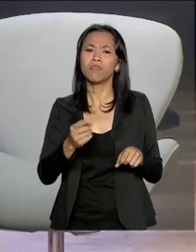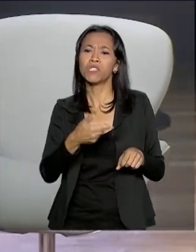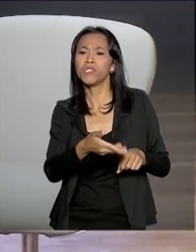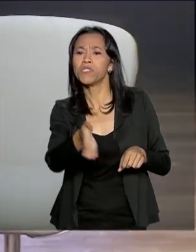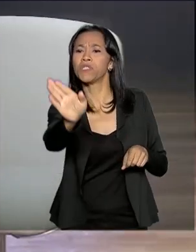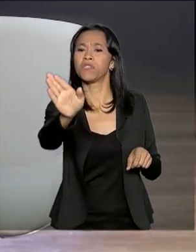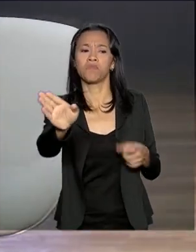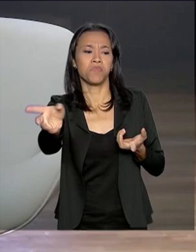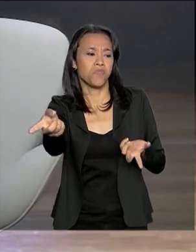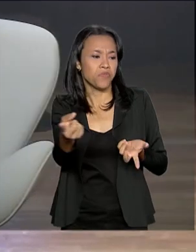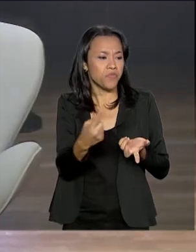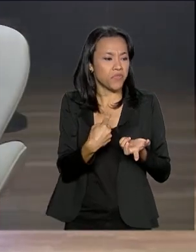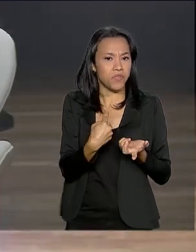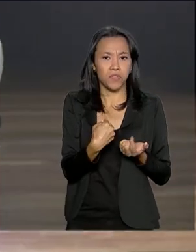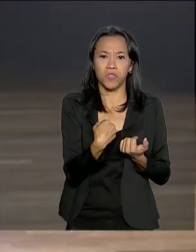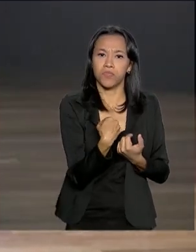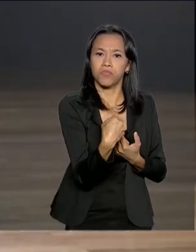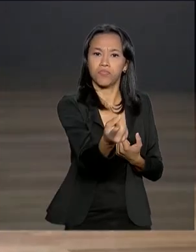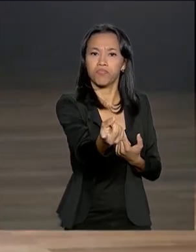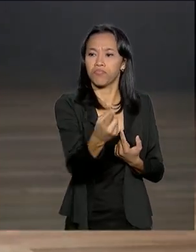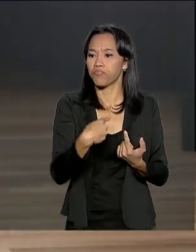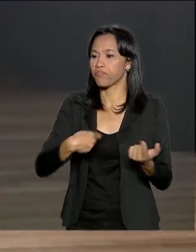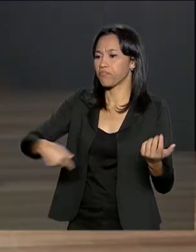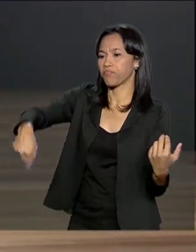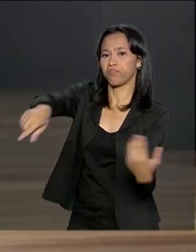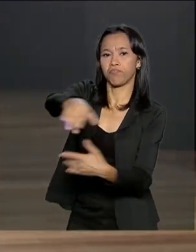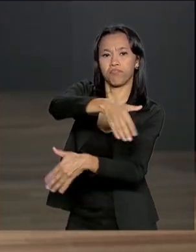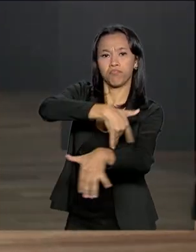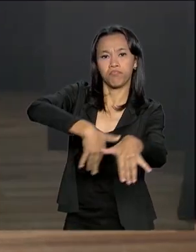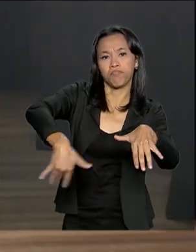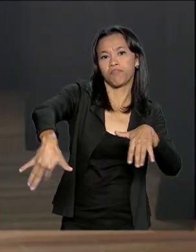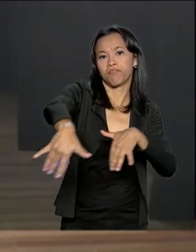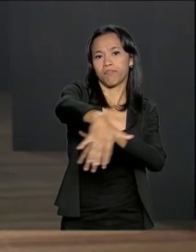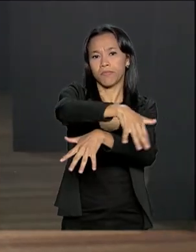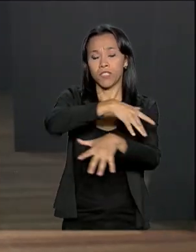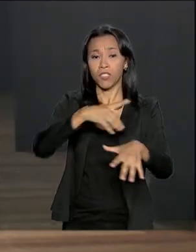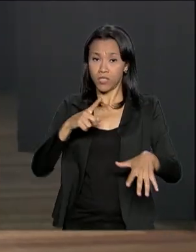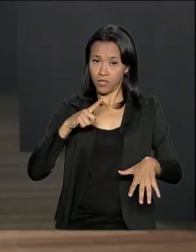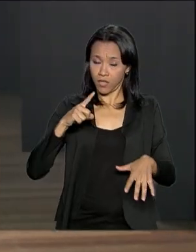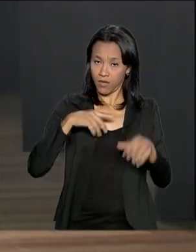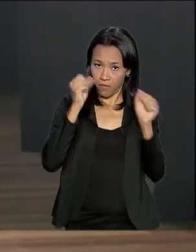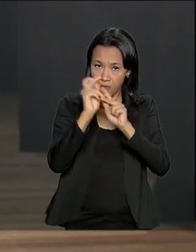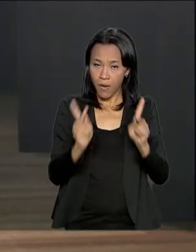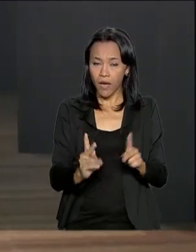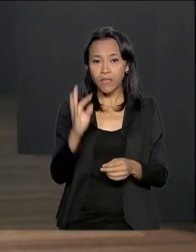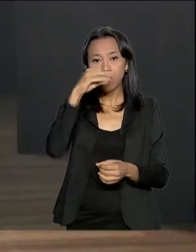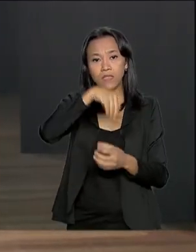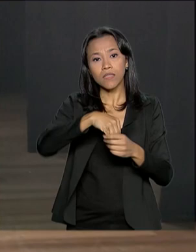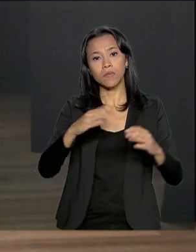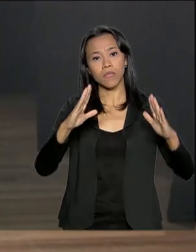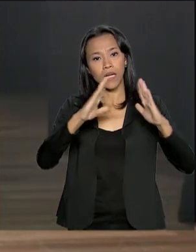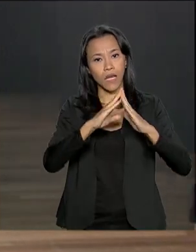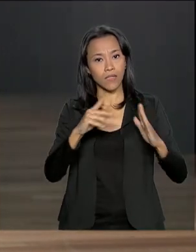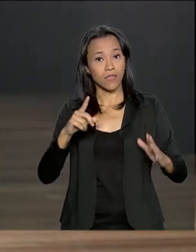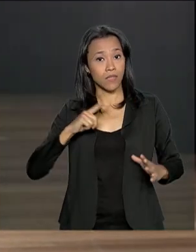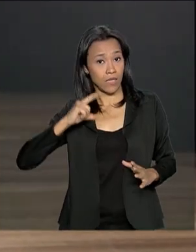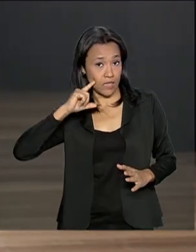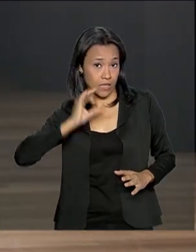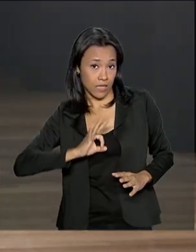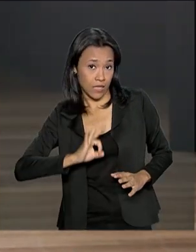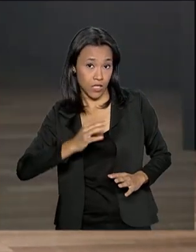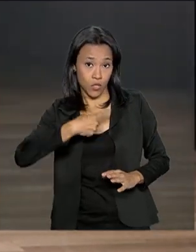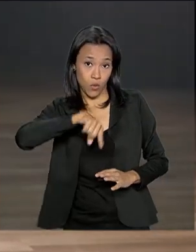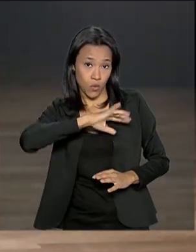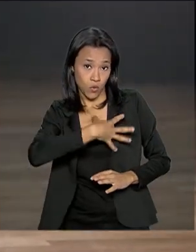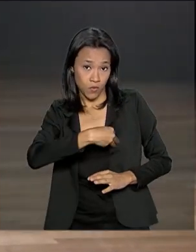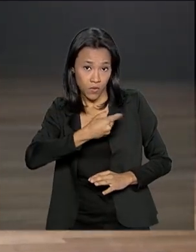ruas das nossas cidades, de estarmos em paz dentro dos nossos lares, de termos a certeza que os nossos filhos que saem à noite para ir